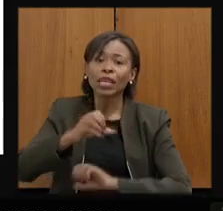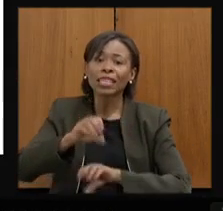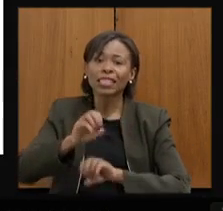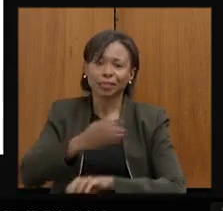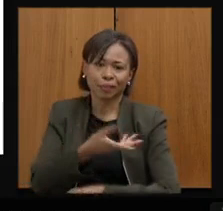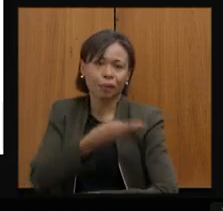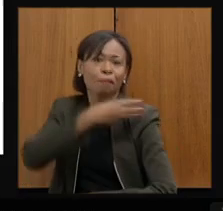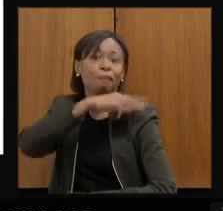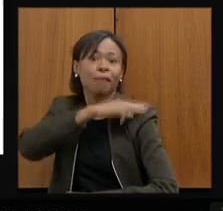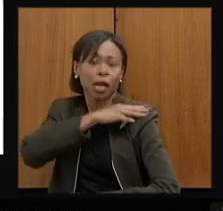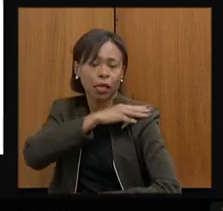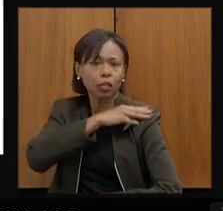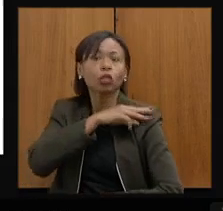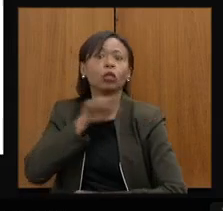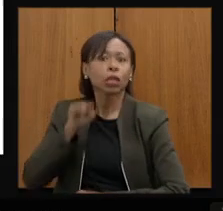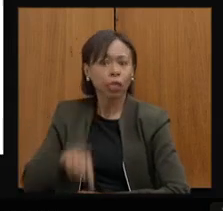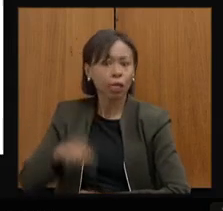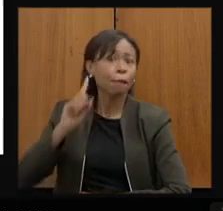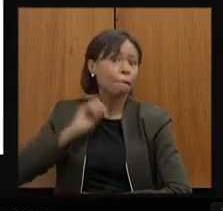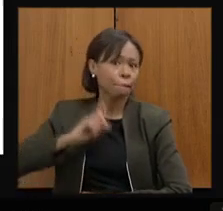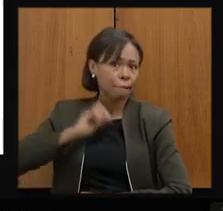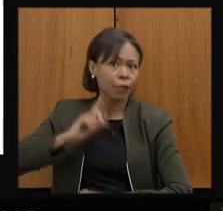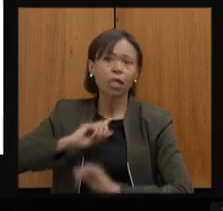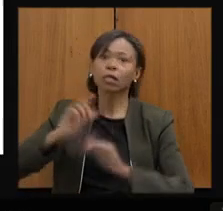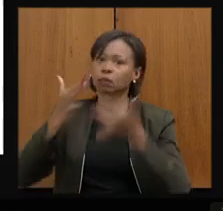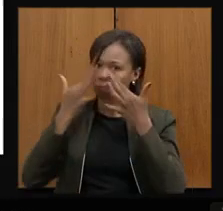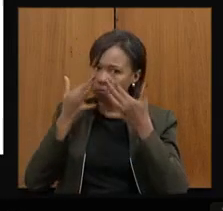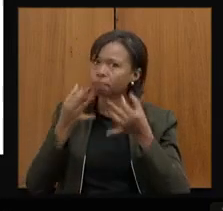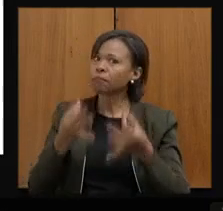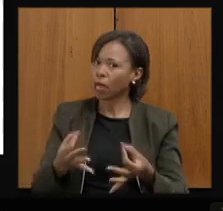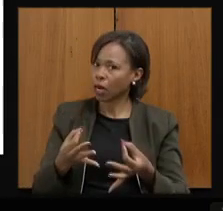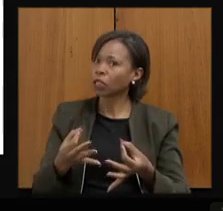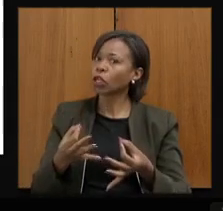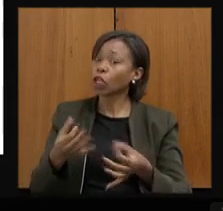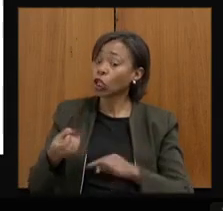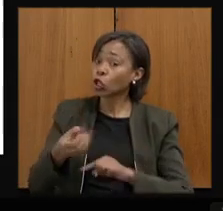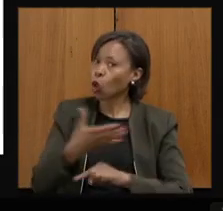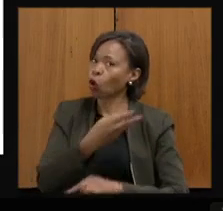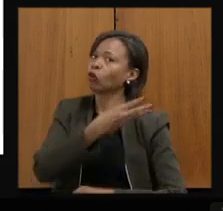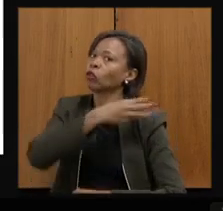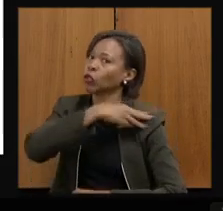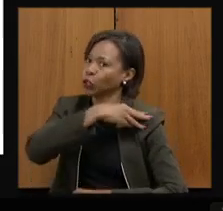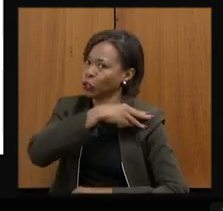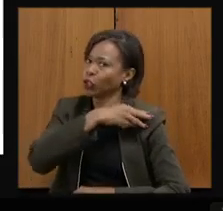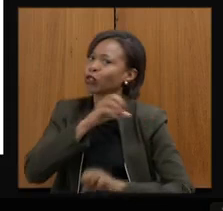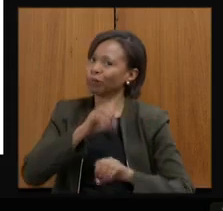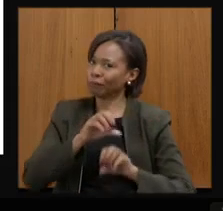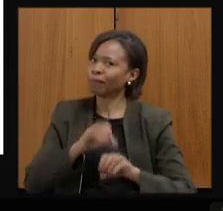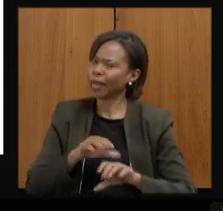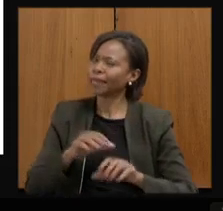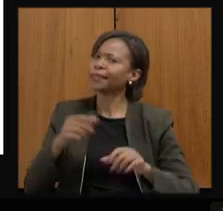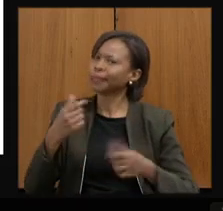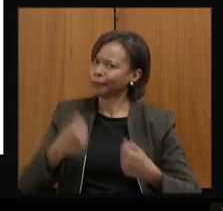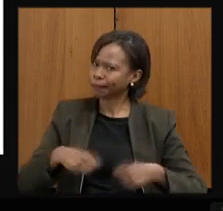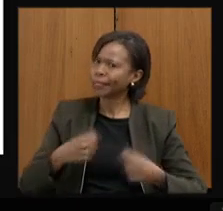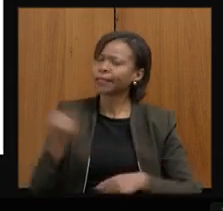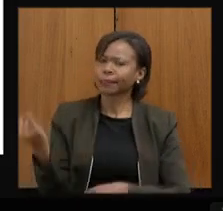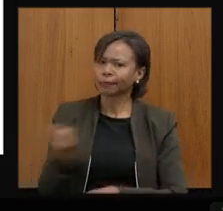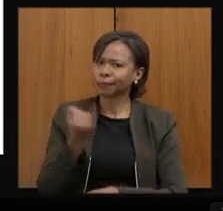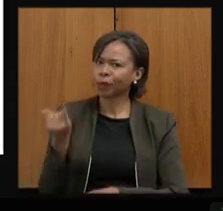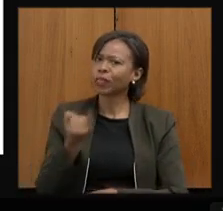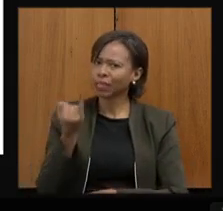muito atenta a esse processo de execução na vida real do novo ensino médio, e por isso entende também a importância que foi